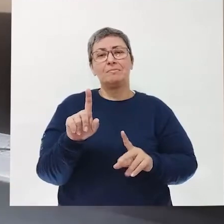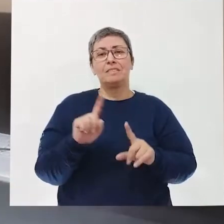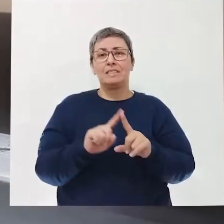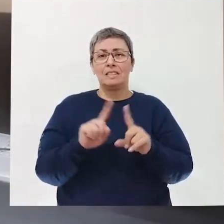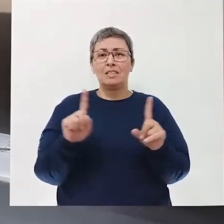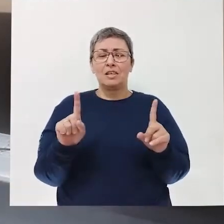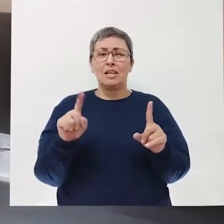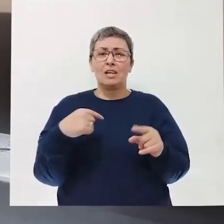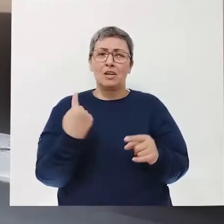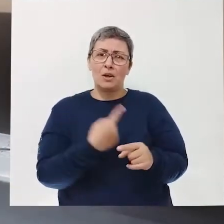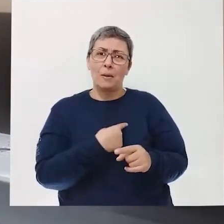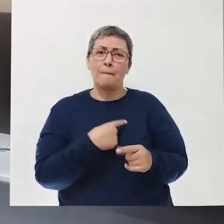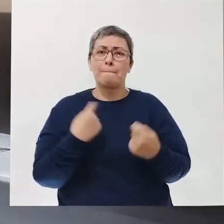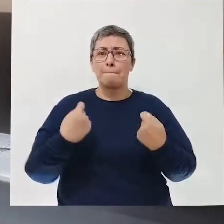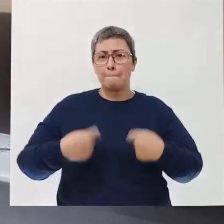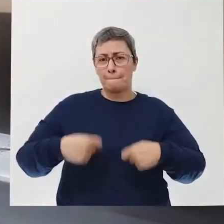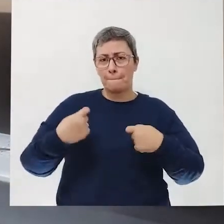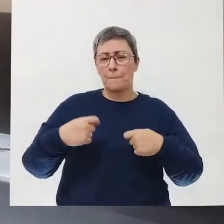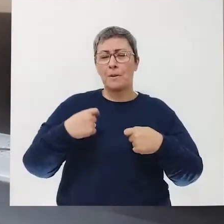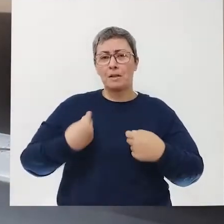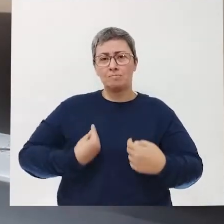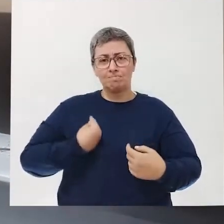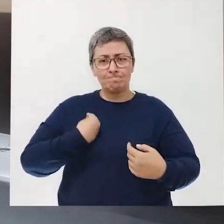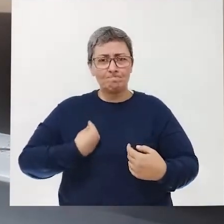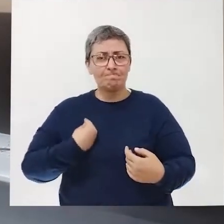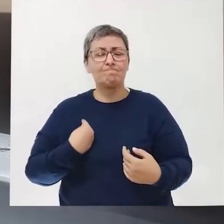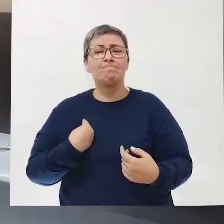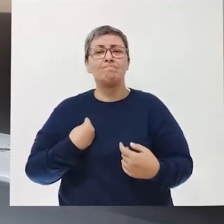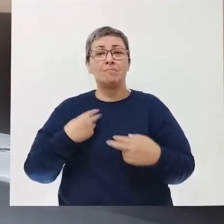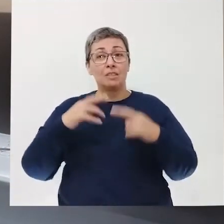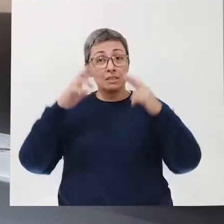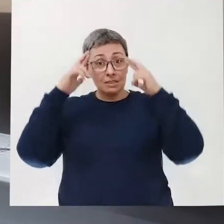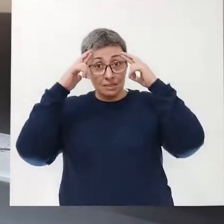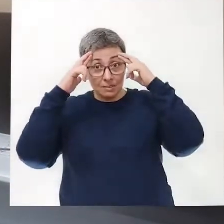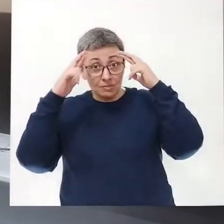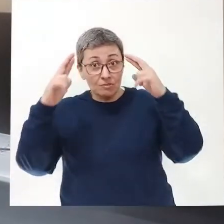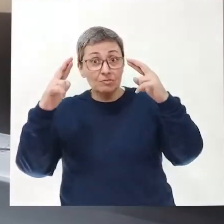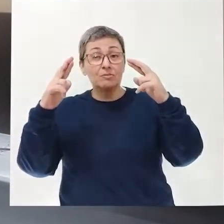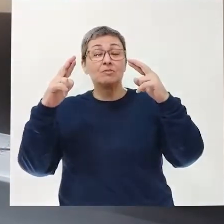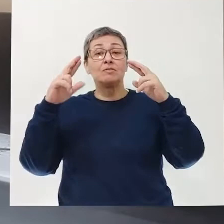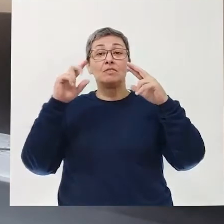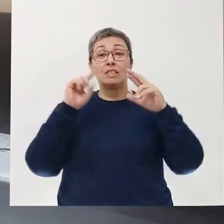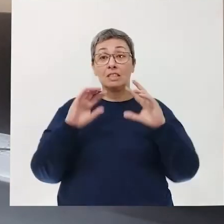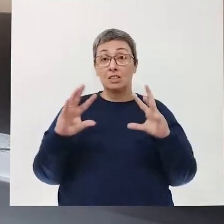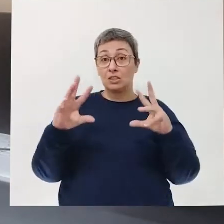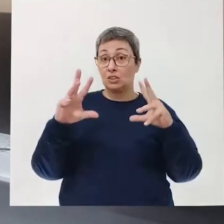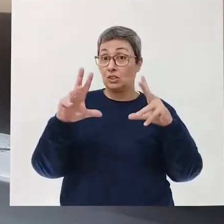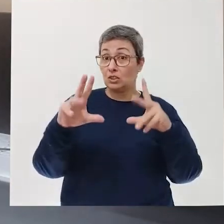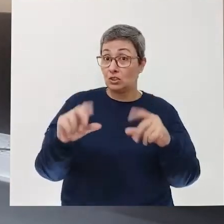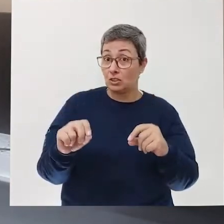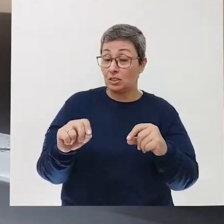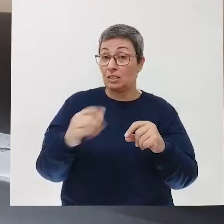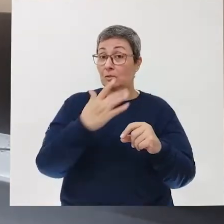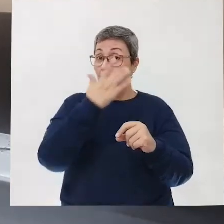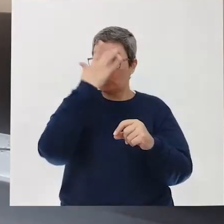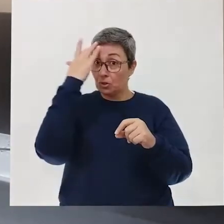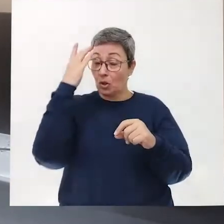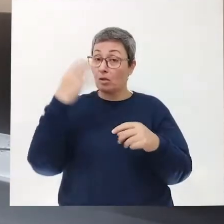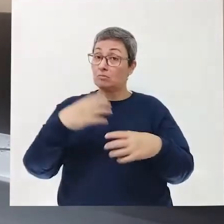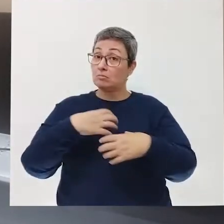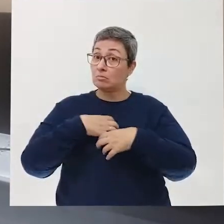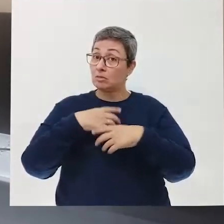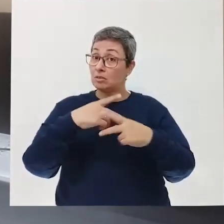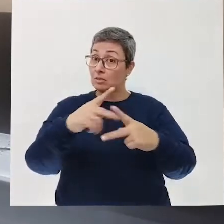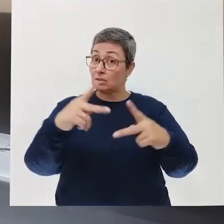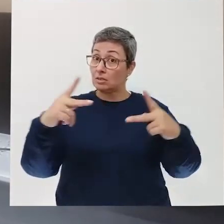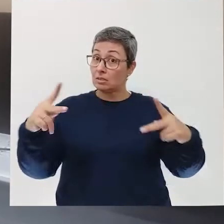tá? E que nós precisamos conviver e respeitar a todos e todas com seus sentimentos